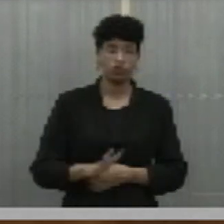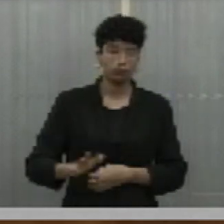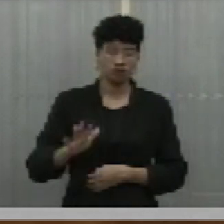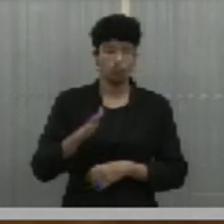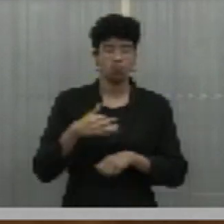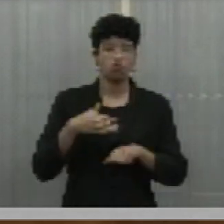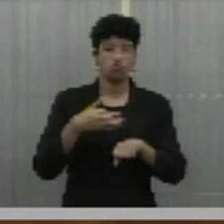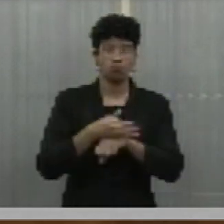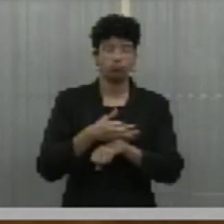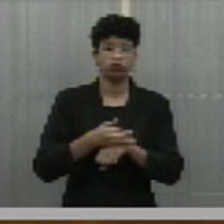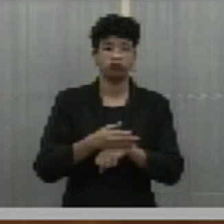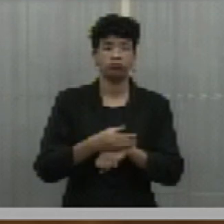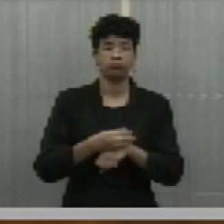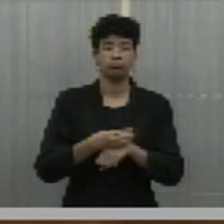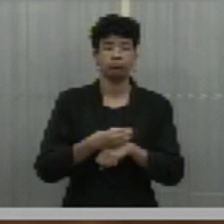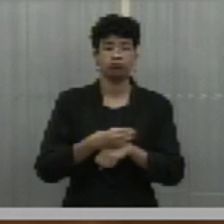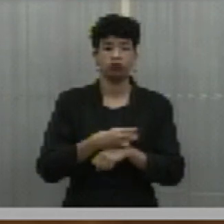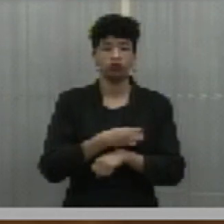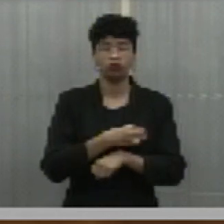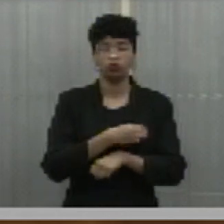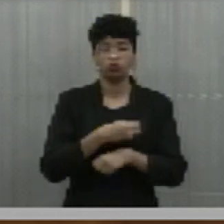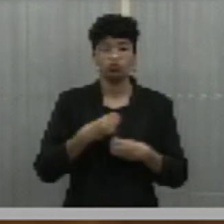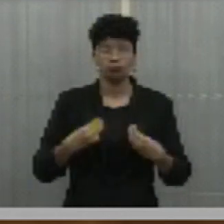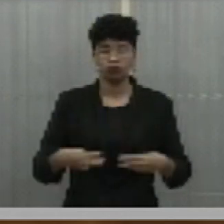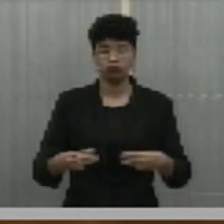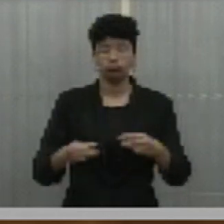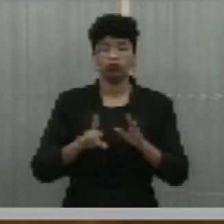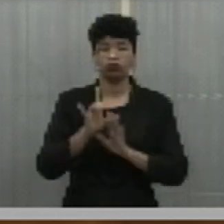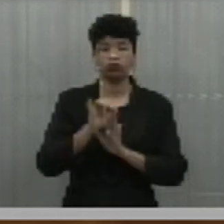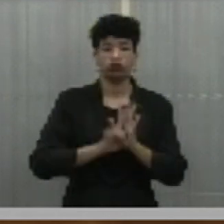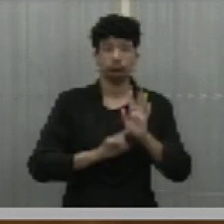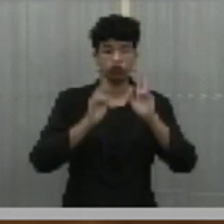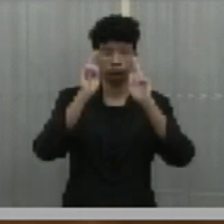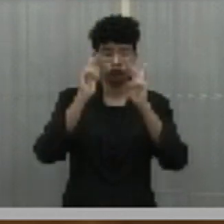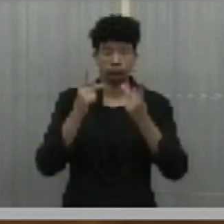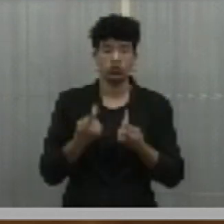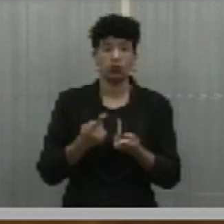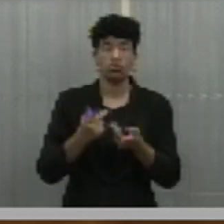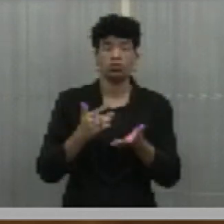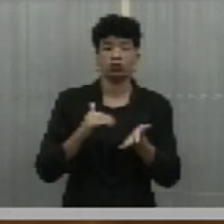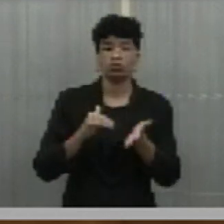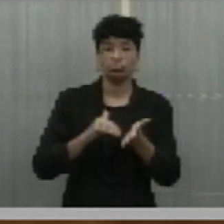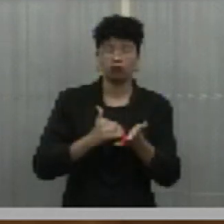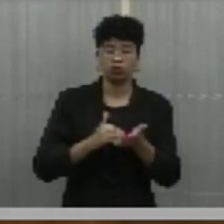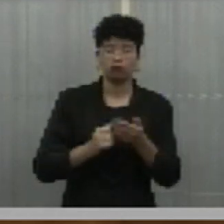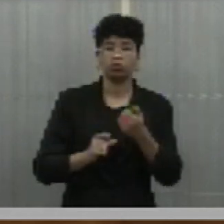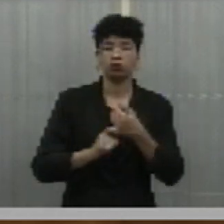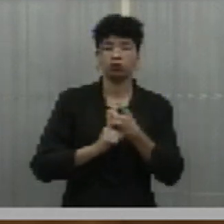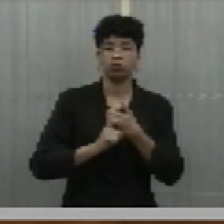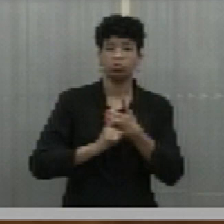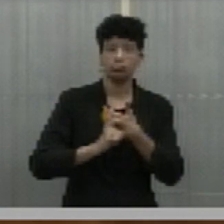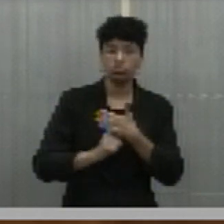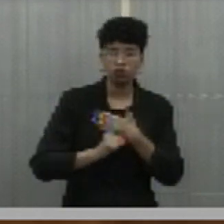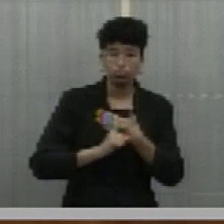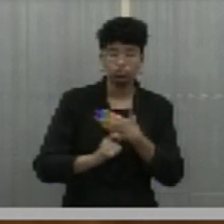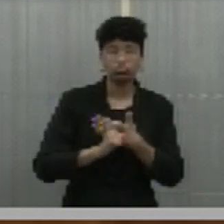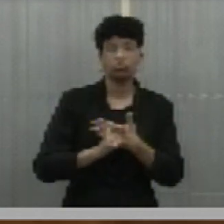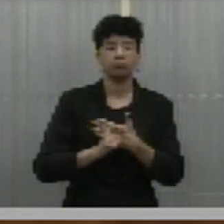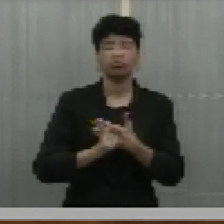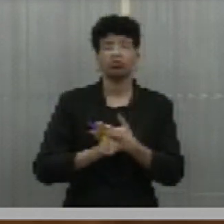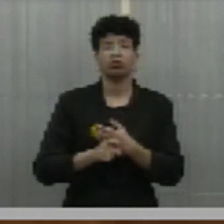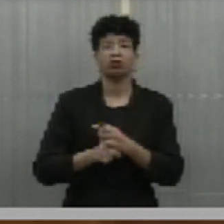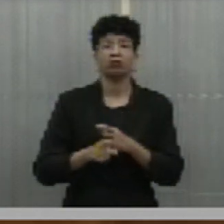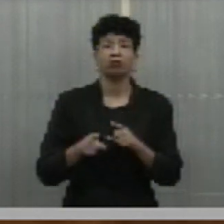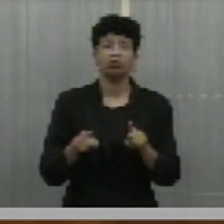atuei no Ministério de Direitos Humanos, inicialmente na Secretaria Executiva e depois na Secretaria